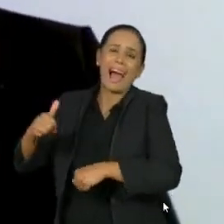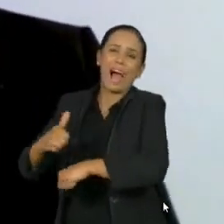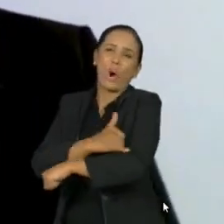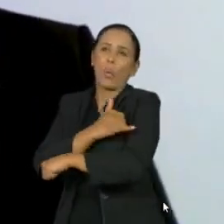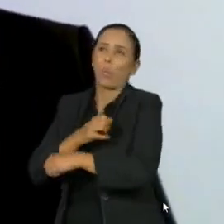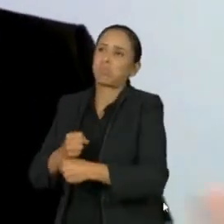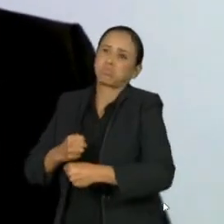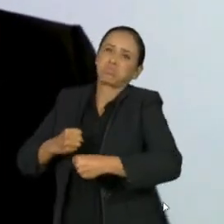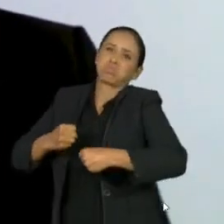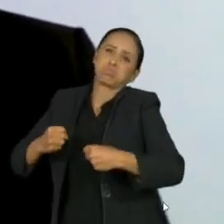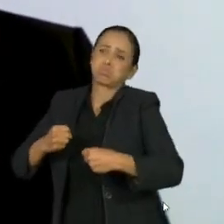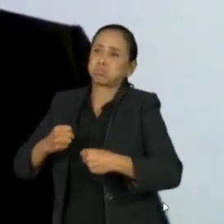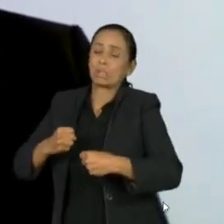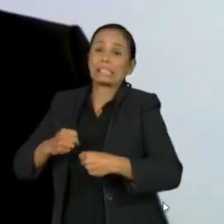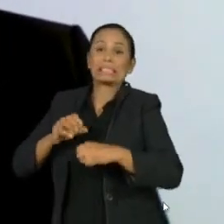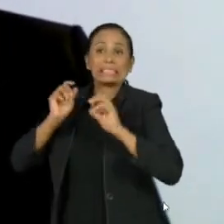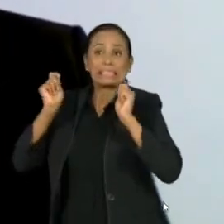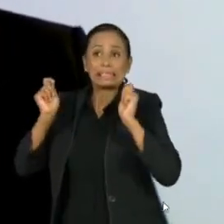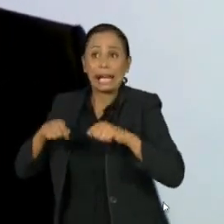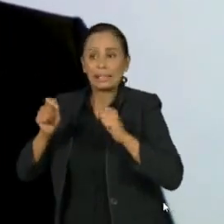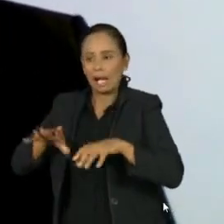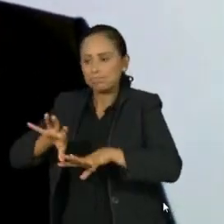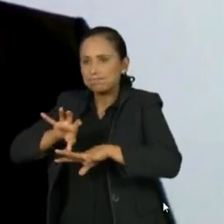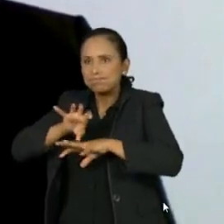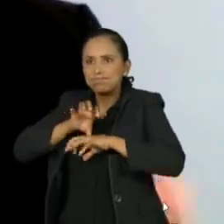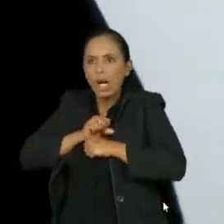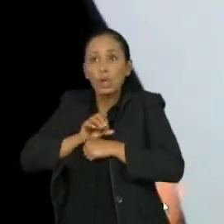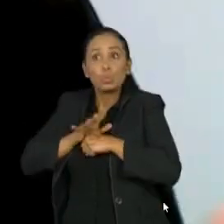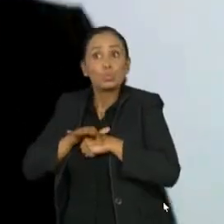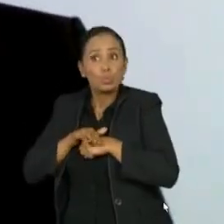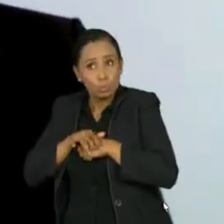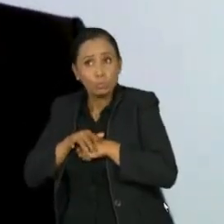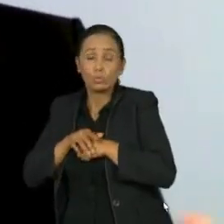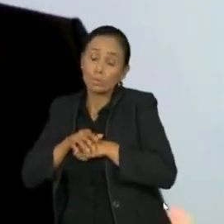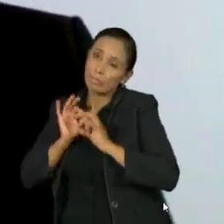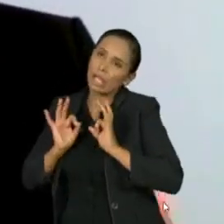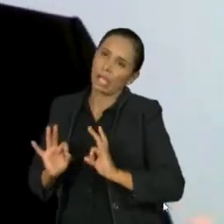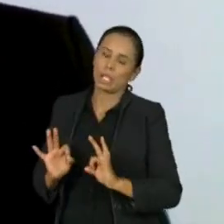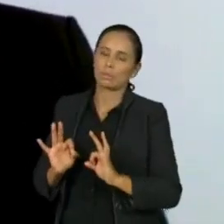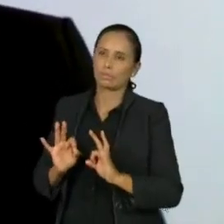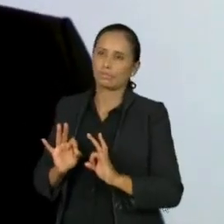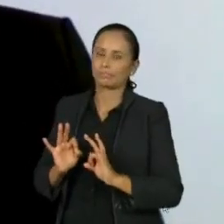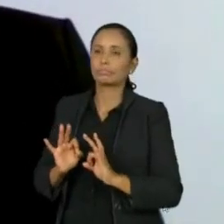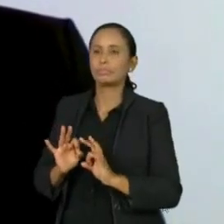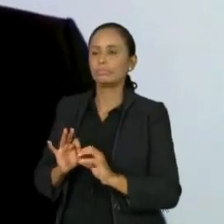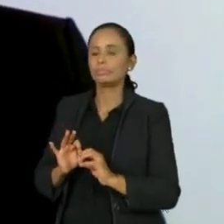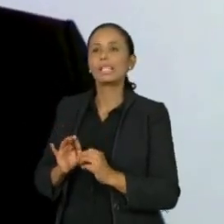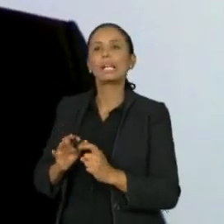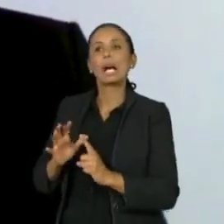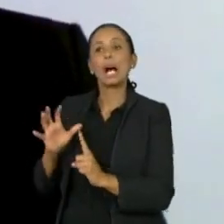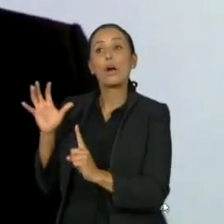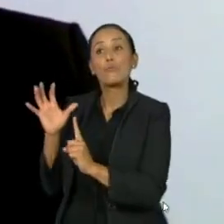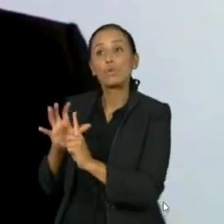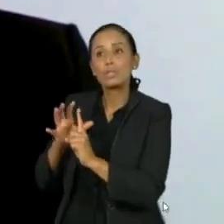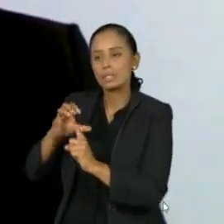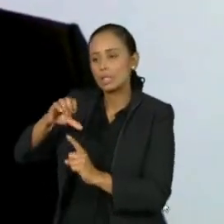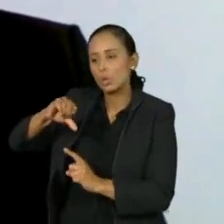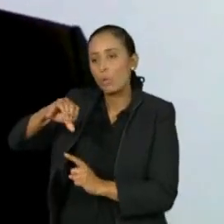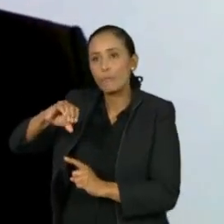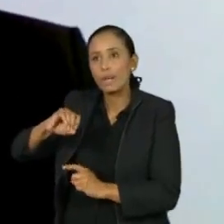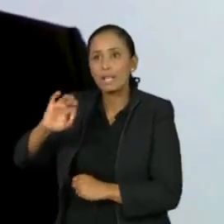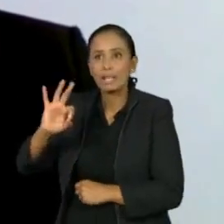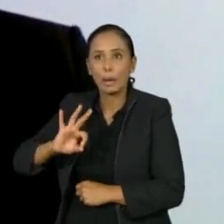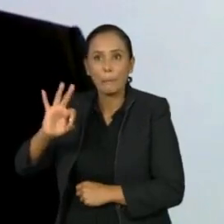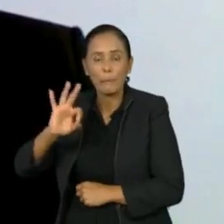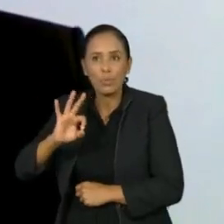de todas essas doenças que eu falei anteriormente, ela contribui com o impacto de 90% nos custos de